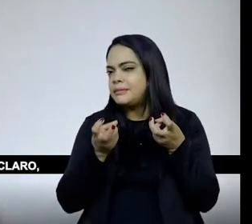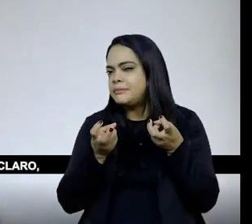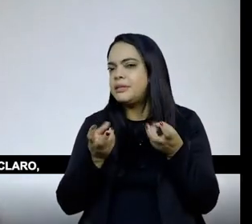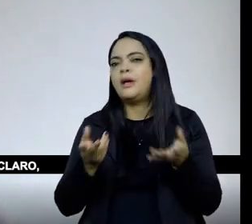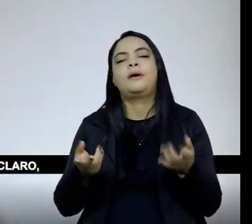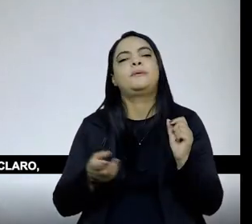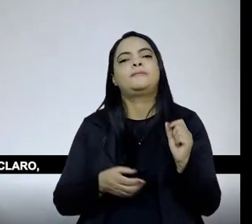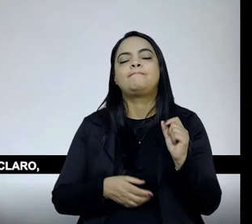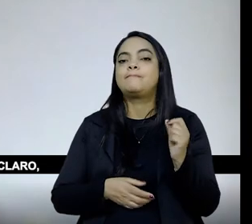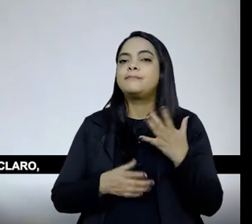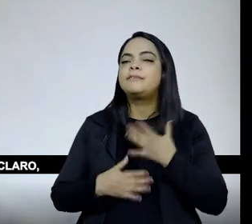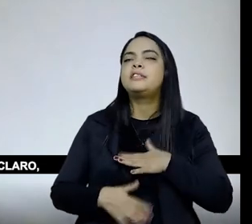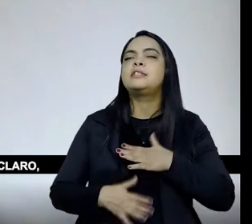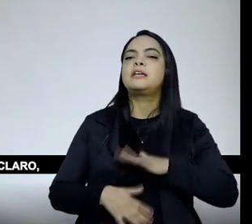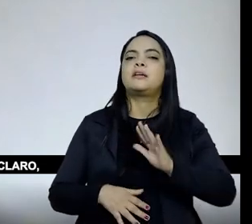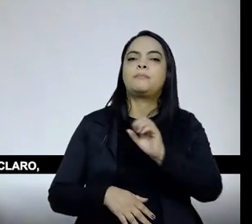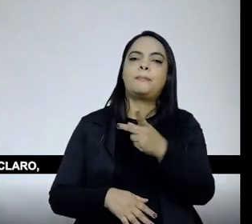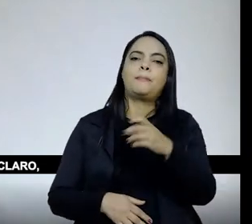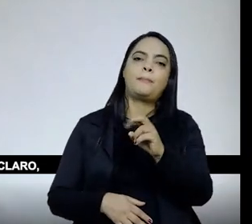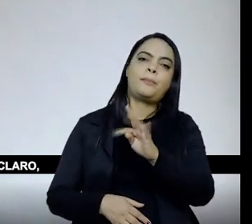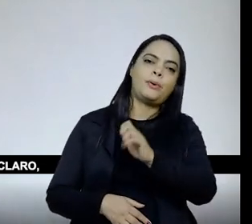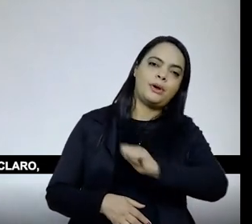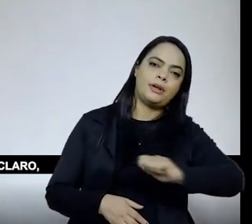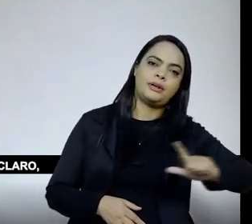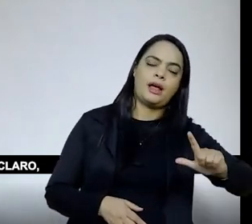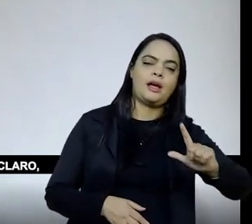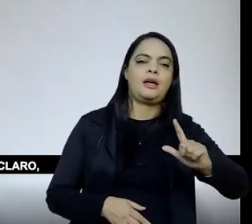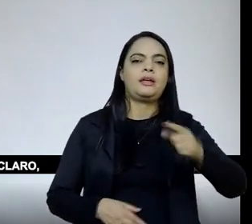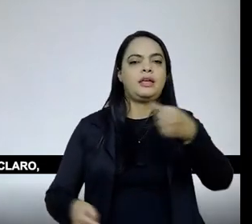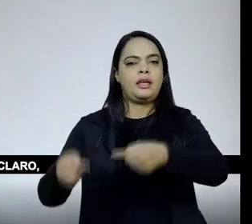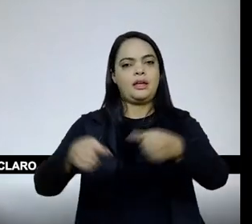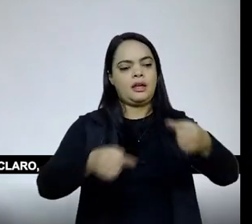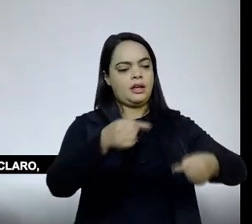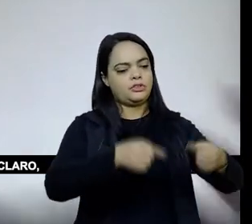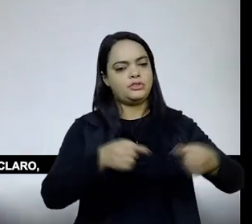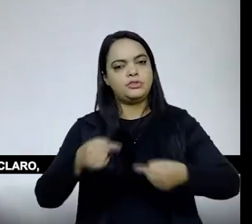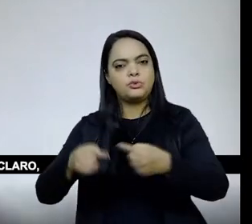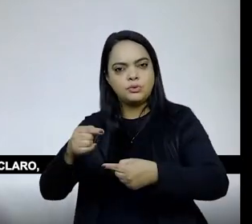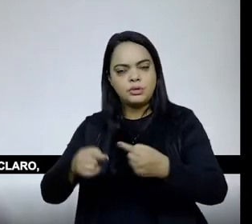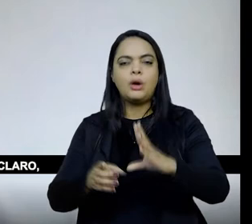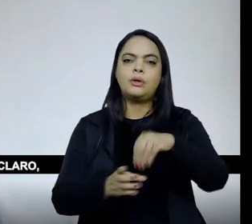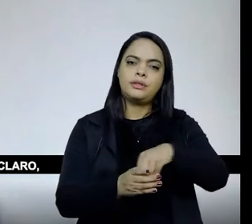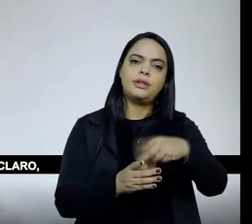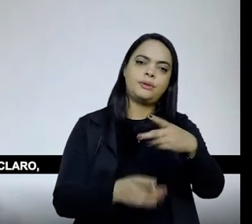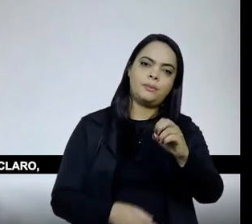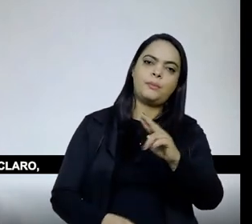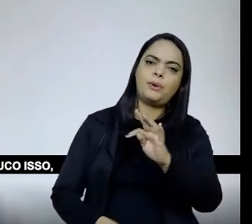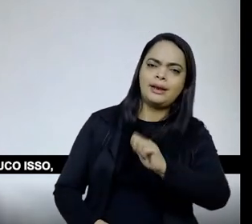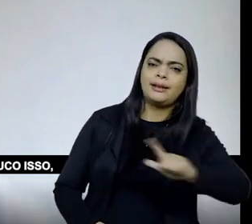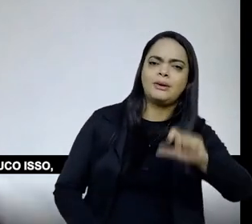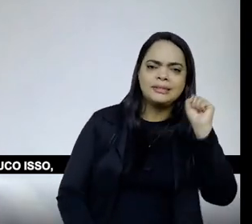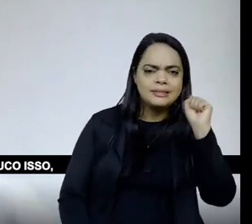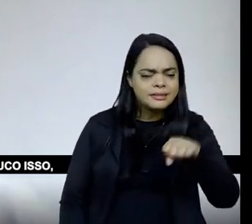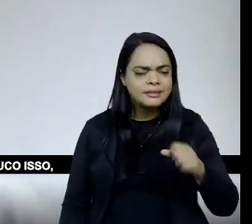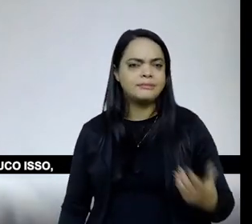em que há disputa epistemológica ocorre dentro do portal também, que os professores têm, é claro,